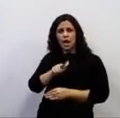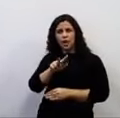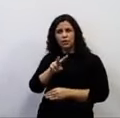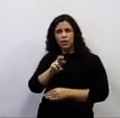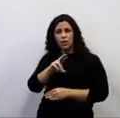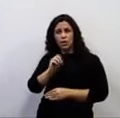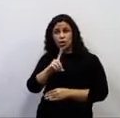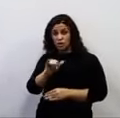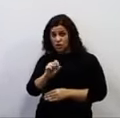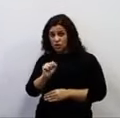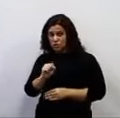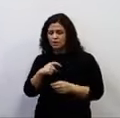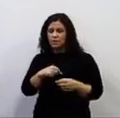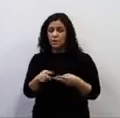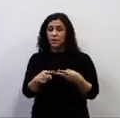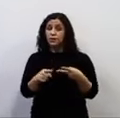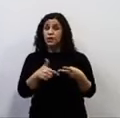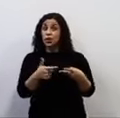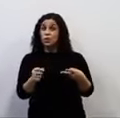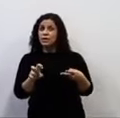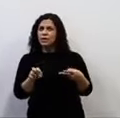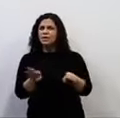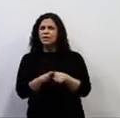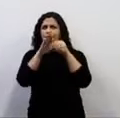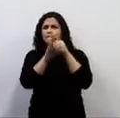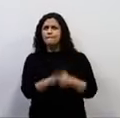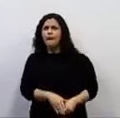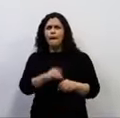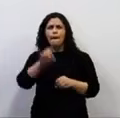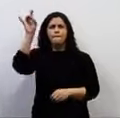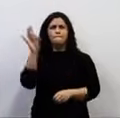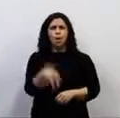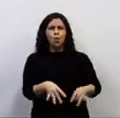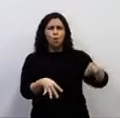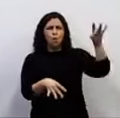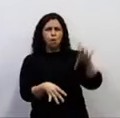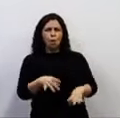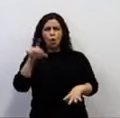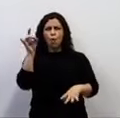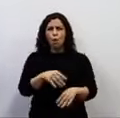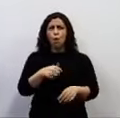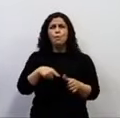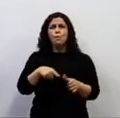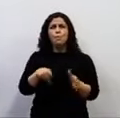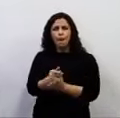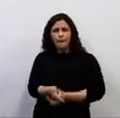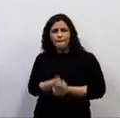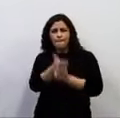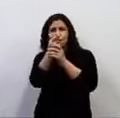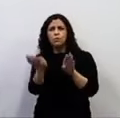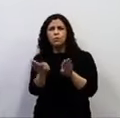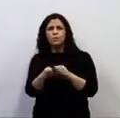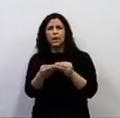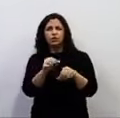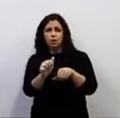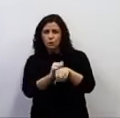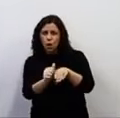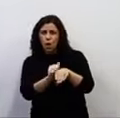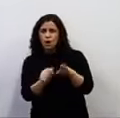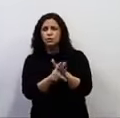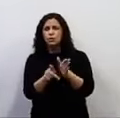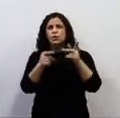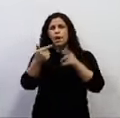opressão física pelas balas de borracha do Beto Richo. Agora, em 2020, é contra a asfixia midiática